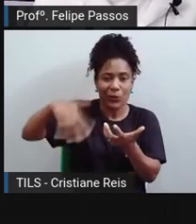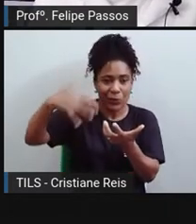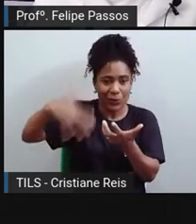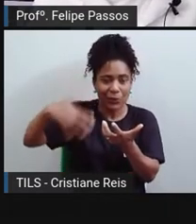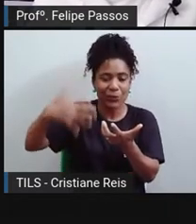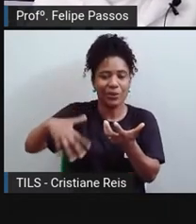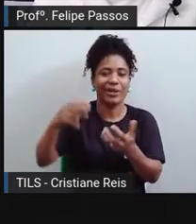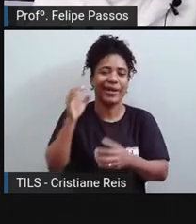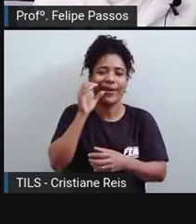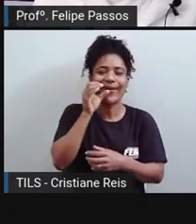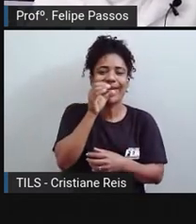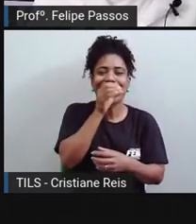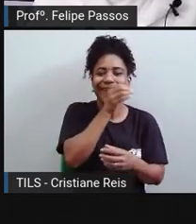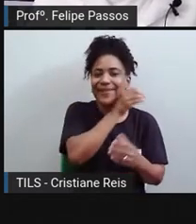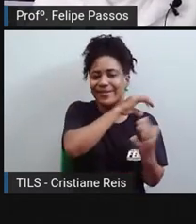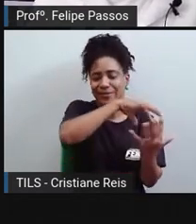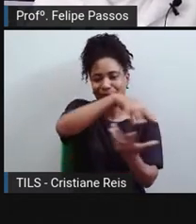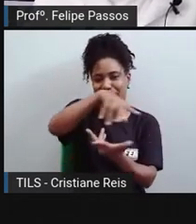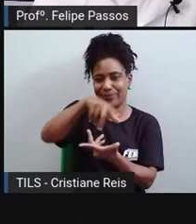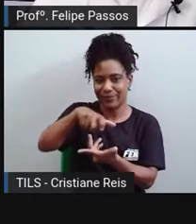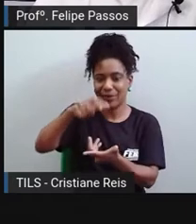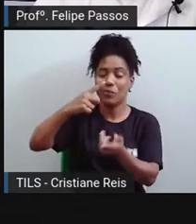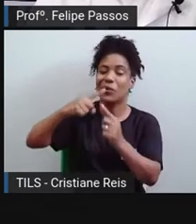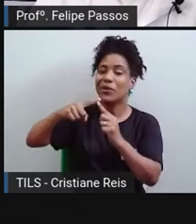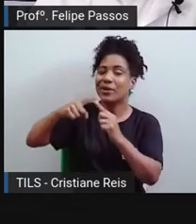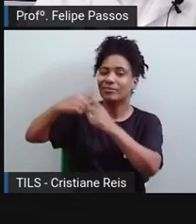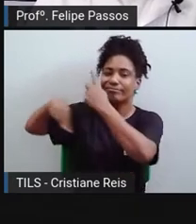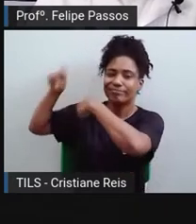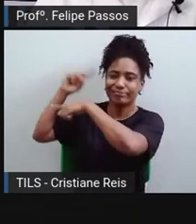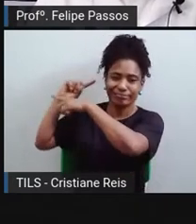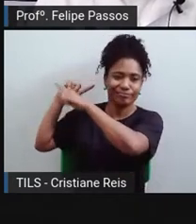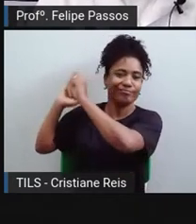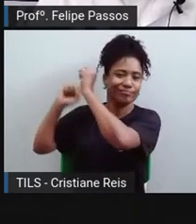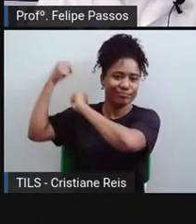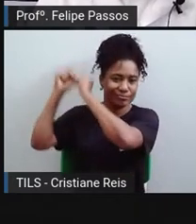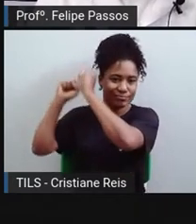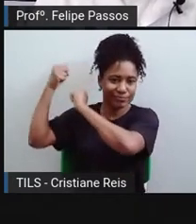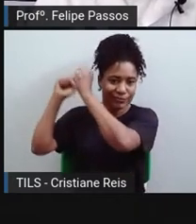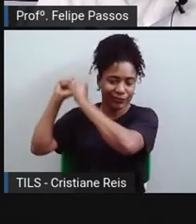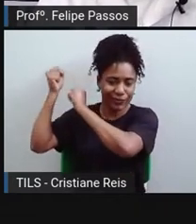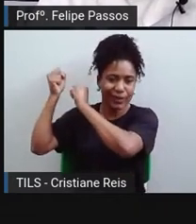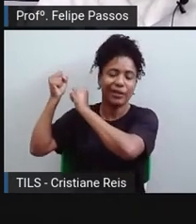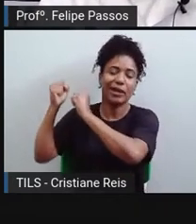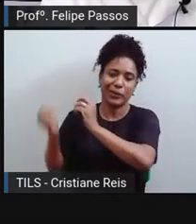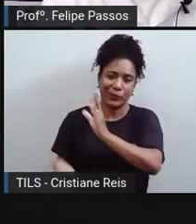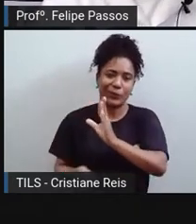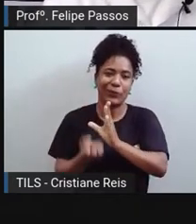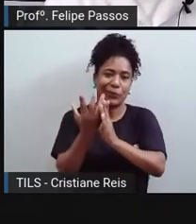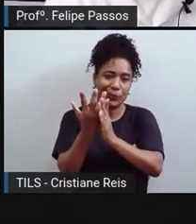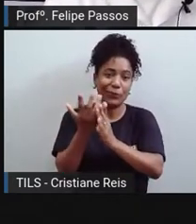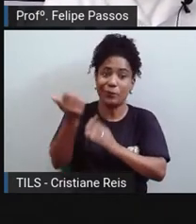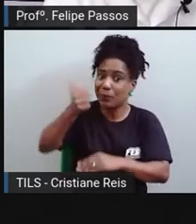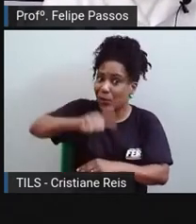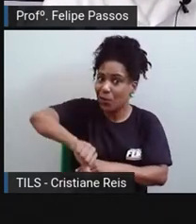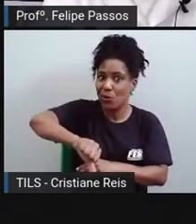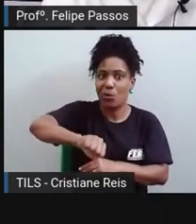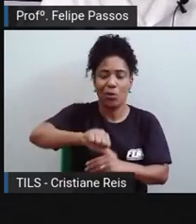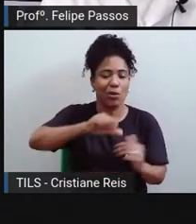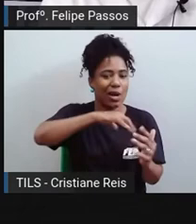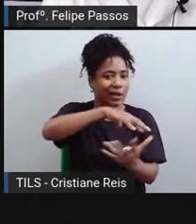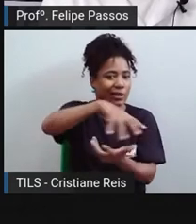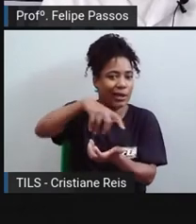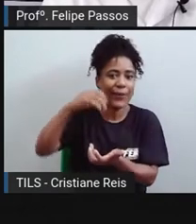desde o início da Revolução Industrial, né? O efeito estufa, ele é natural, mas ele tem sido acelerado